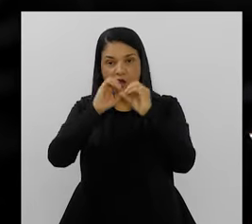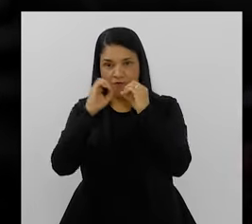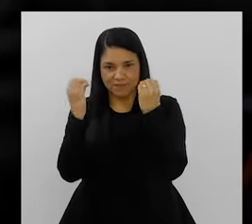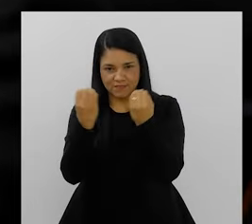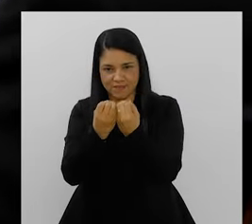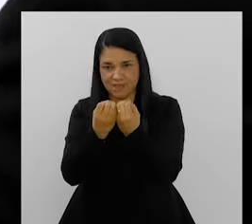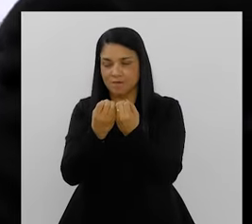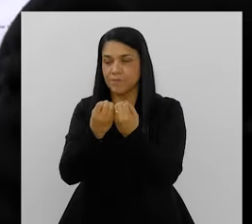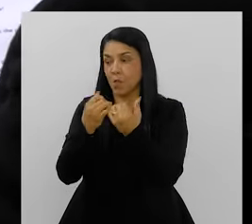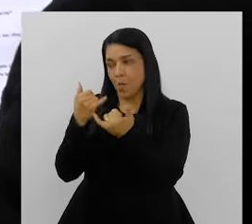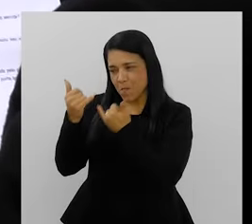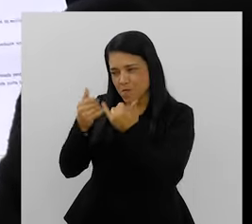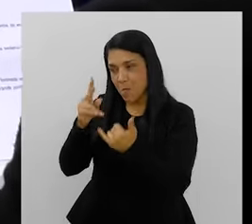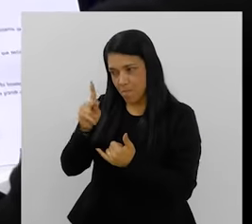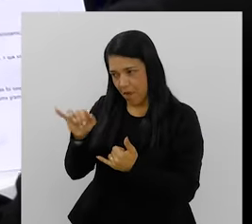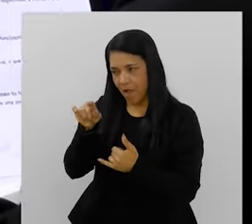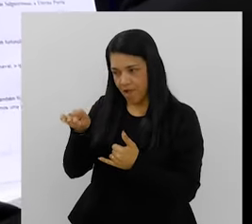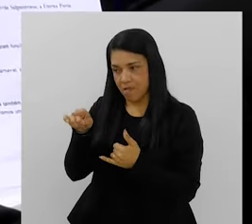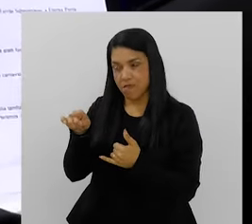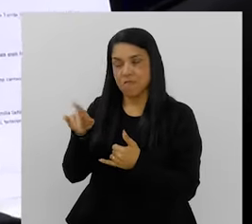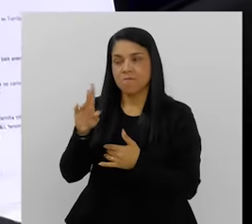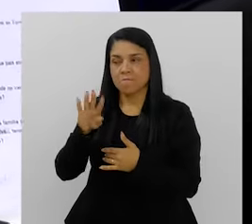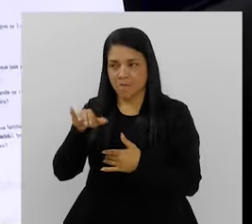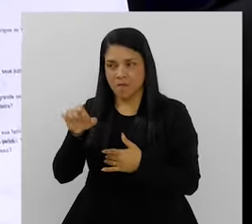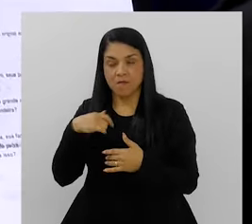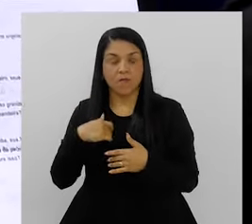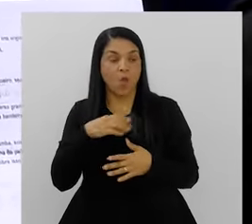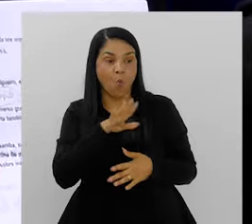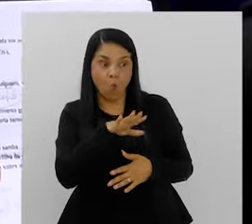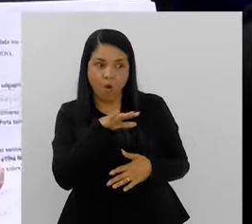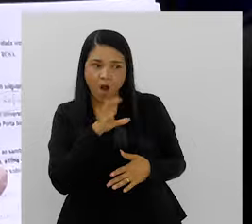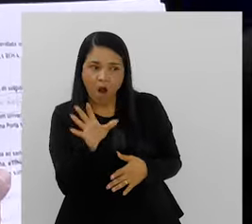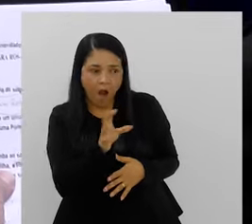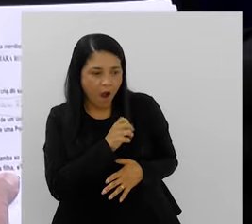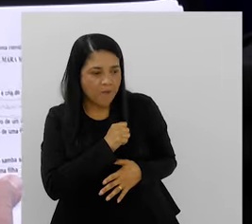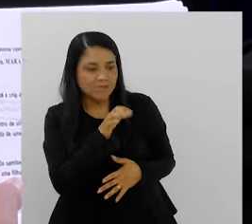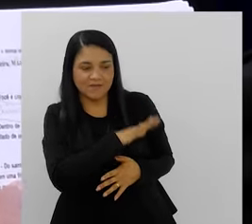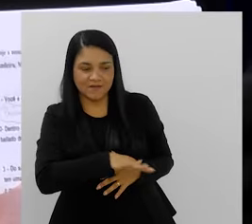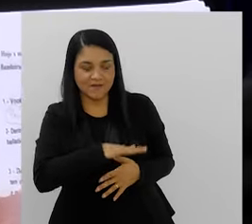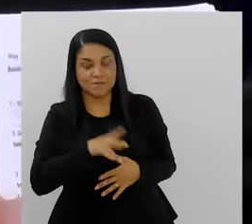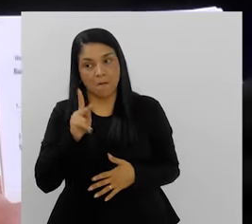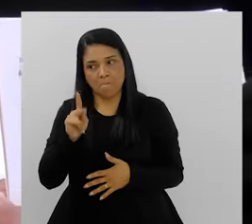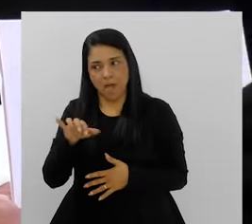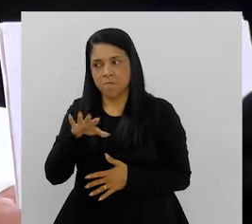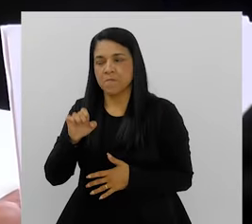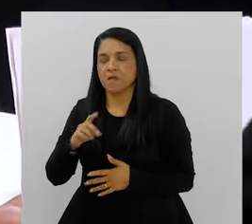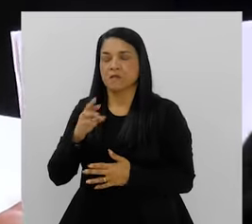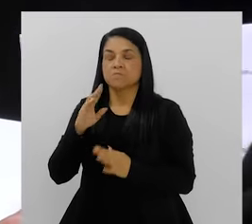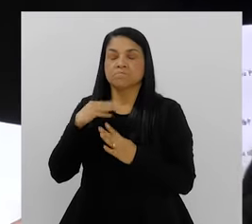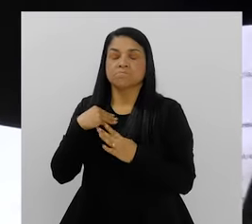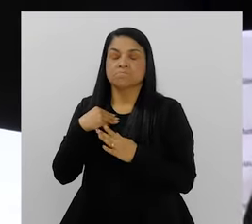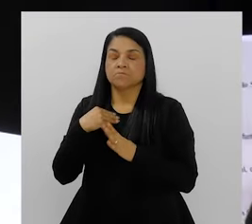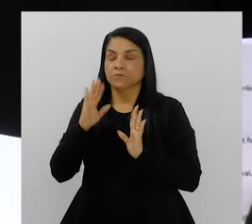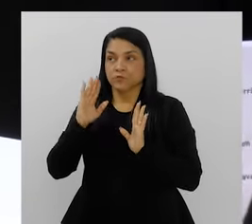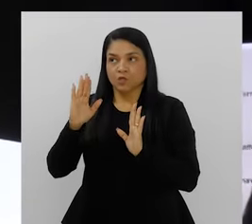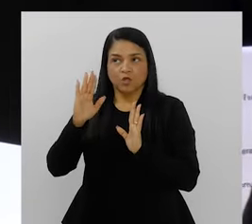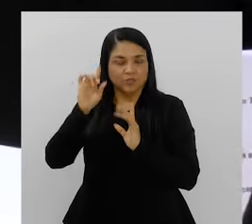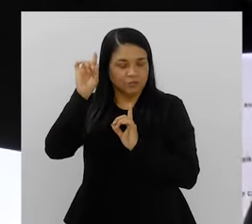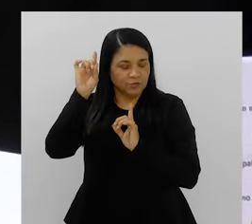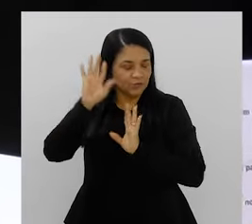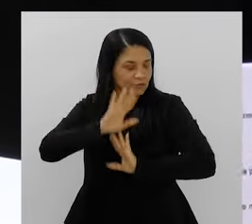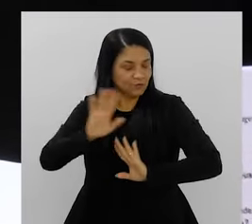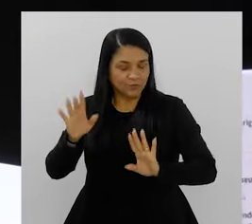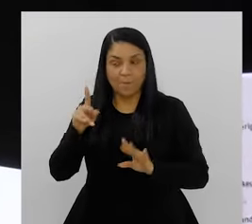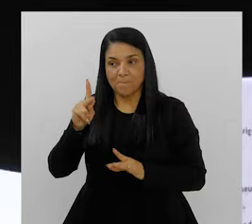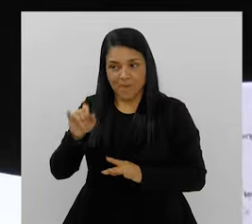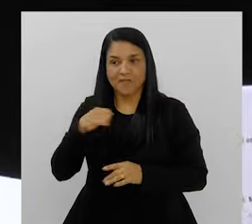brinco muito assim com os pais. Eu amo as crianças, mas os pais, só a misericórdia. Porque lidar com as crianças é